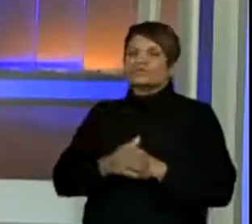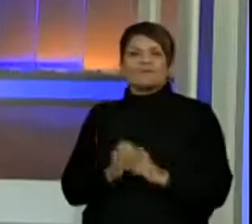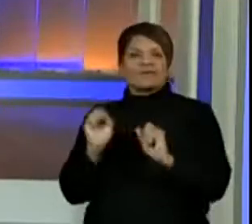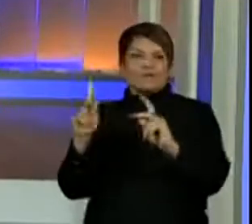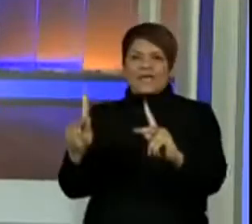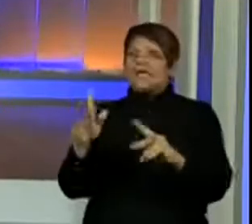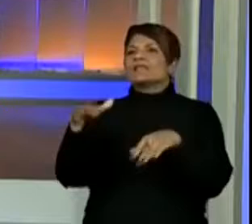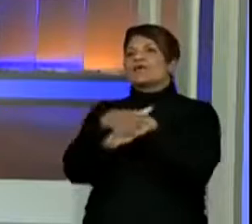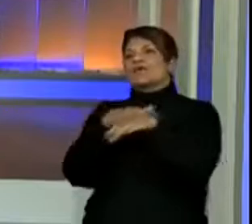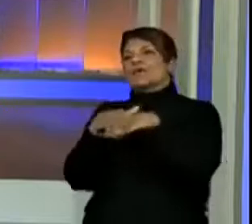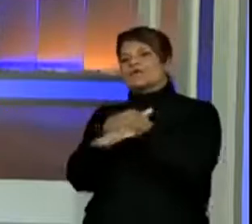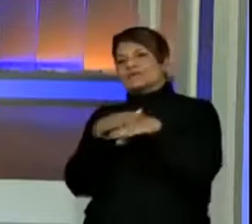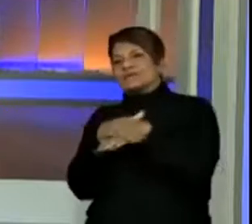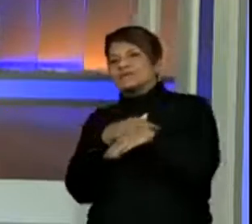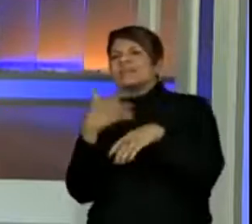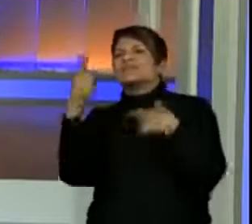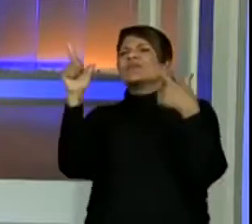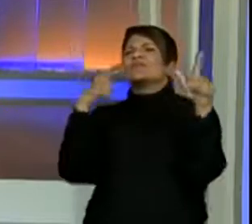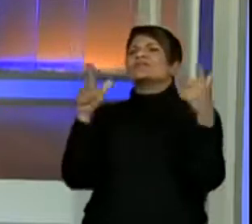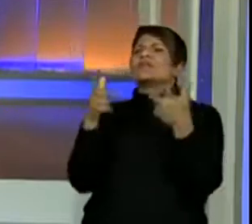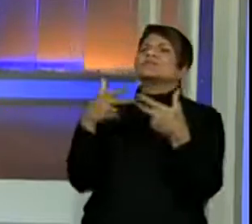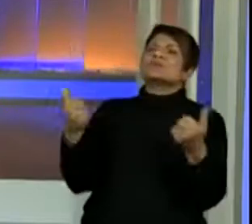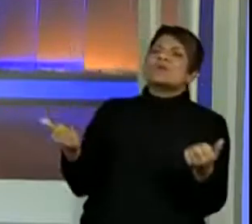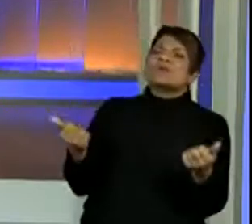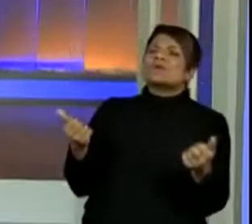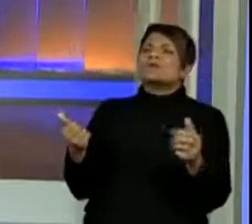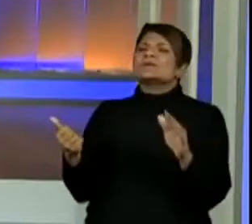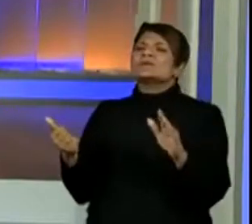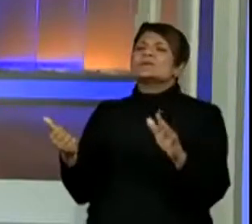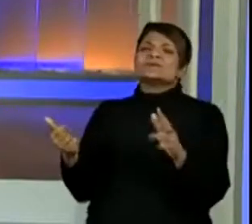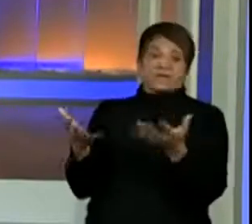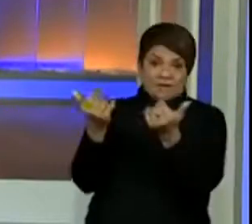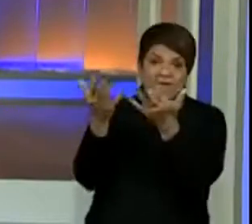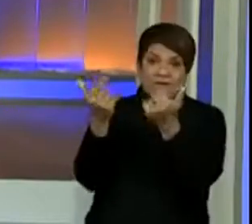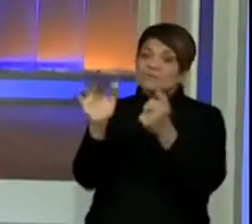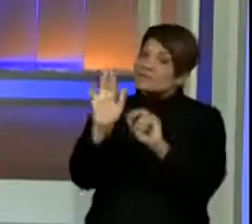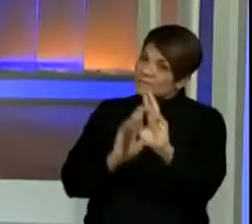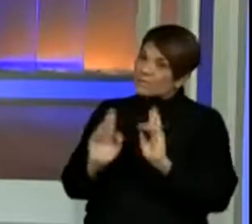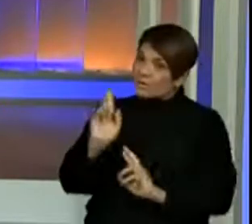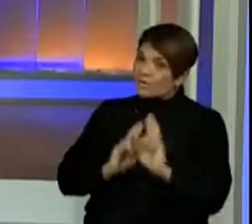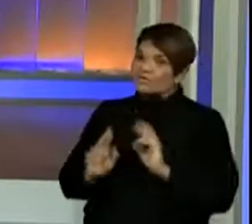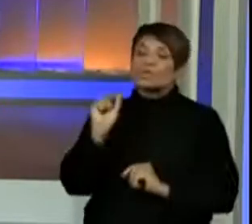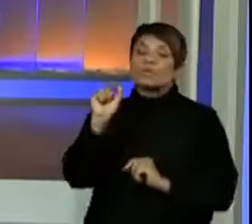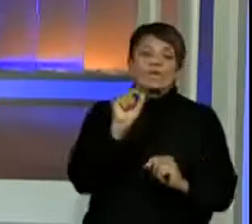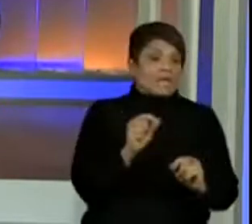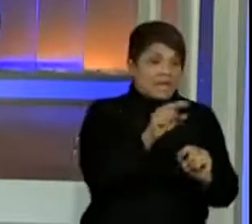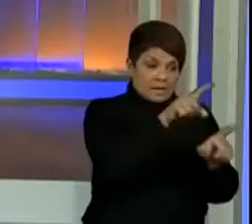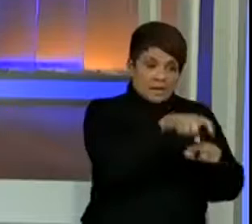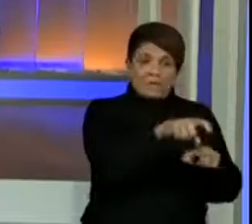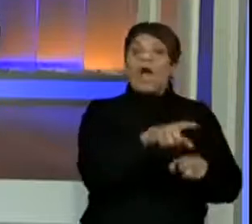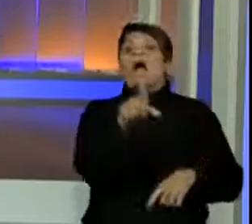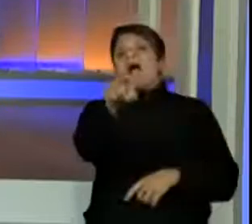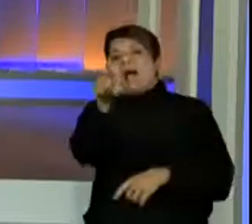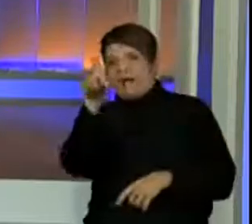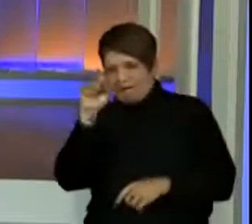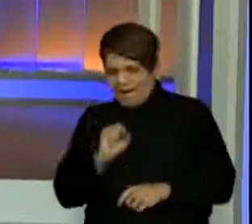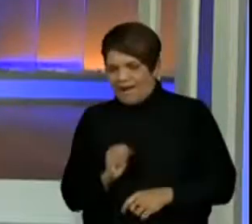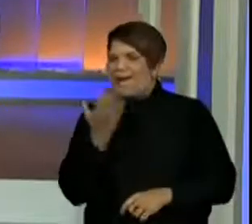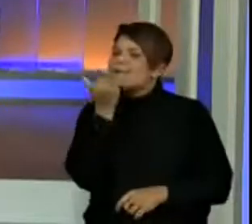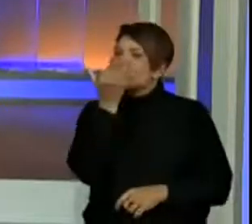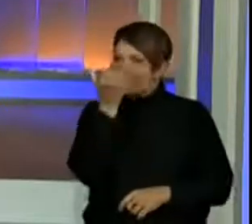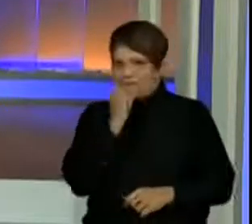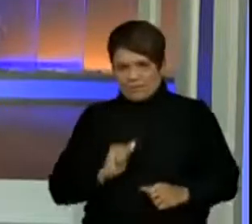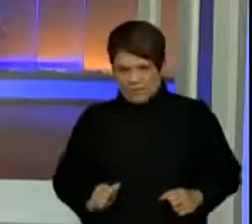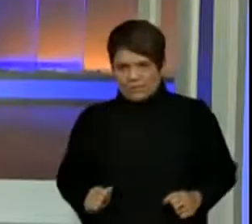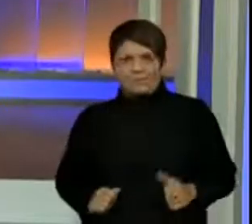Estão conversando sobre outras coisas. Vamos ver. que tem a ver o campo? Os alimentos. Muito bem.